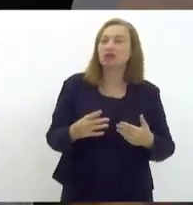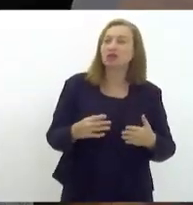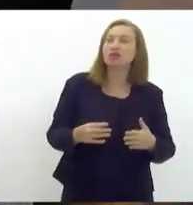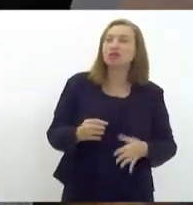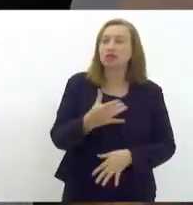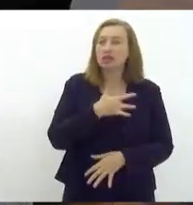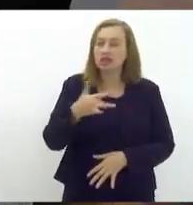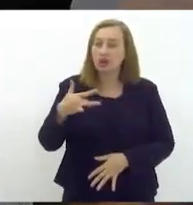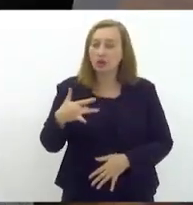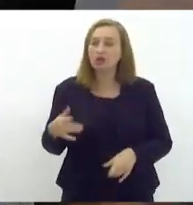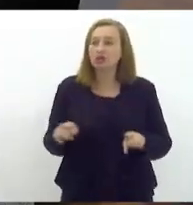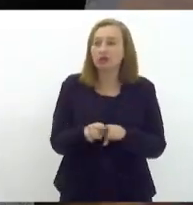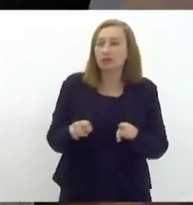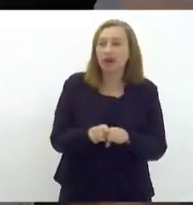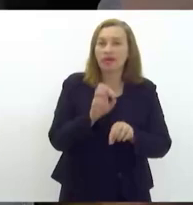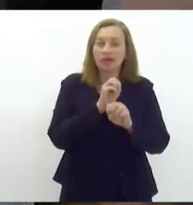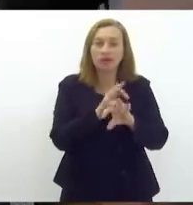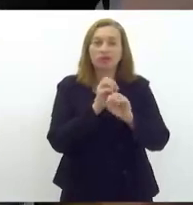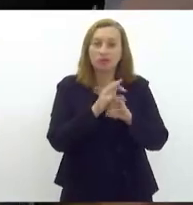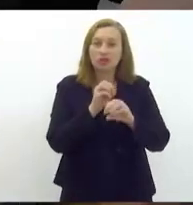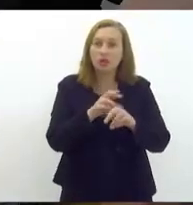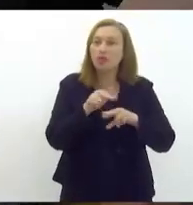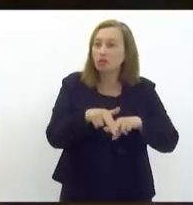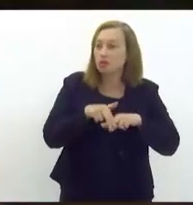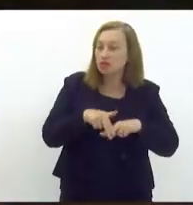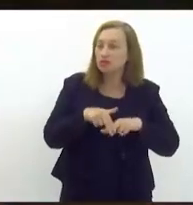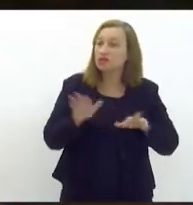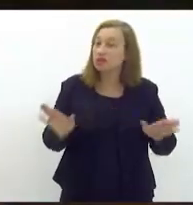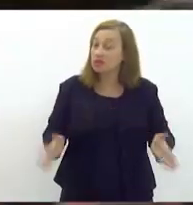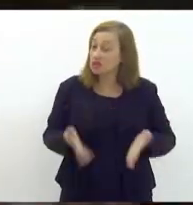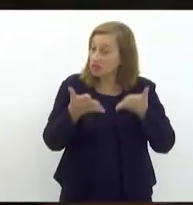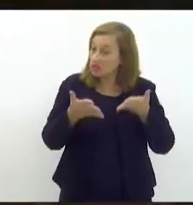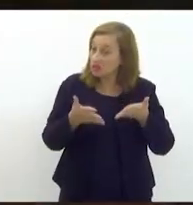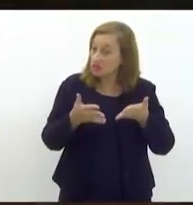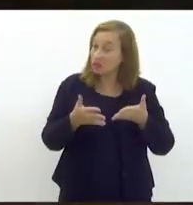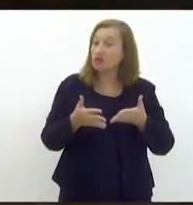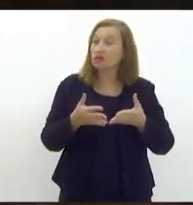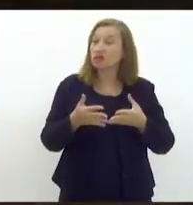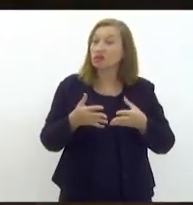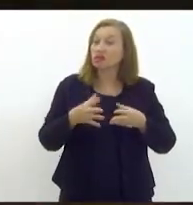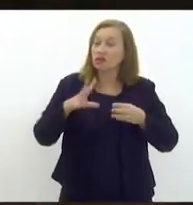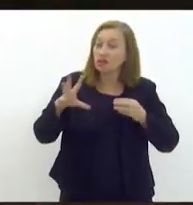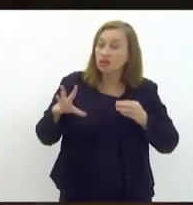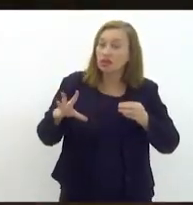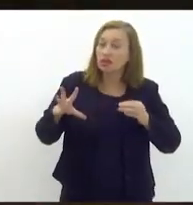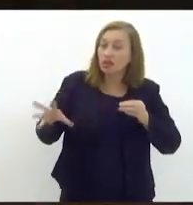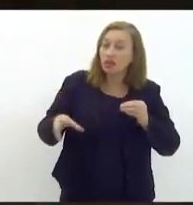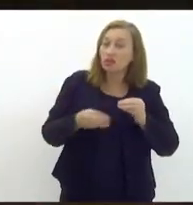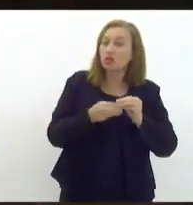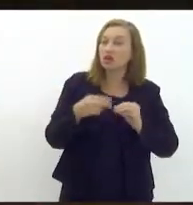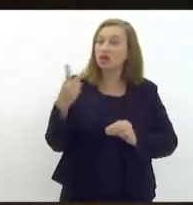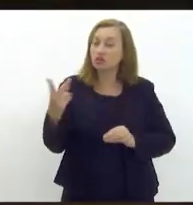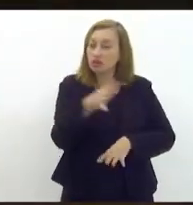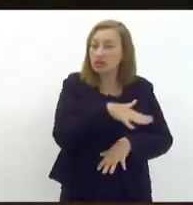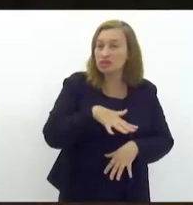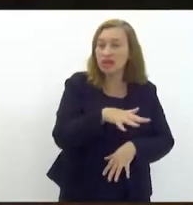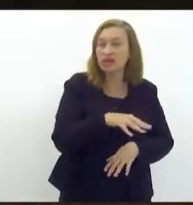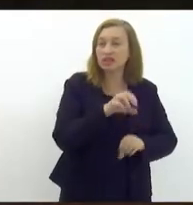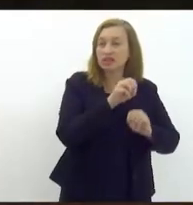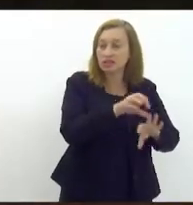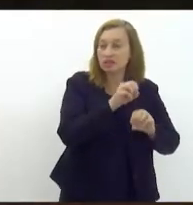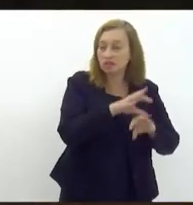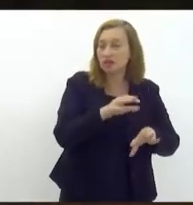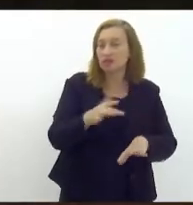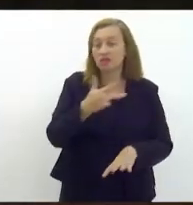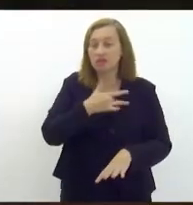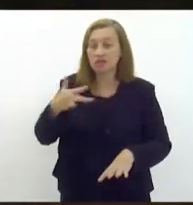tanto na saúde quanto na educação. Portanto, uma iniciativa que engloba as duas áreas, saúde e educação, e